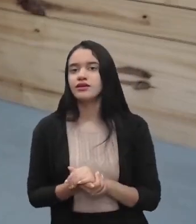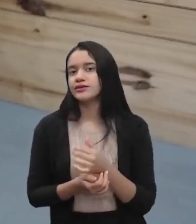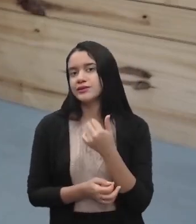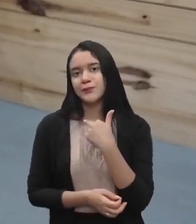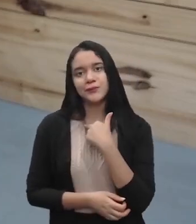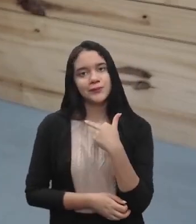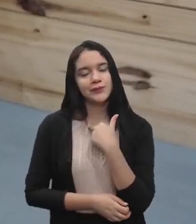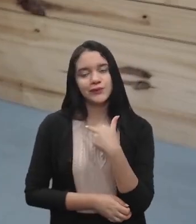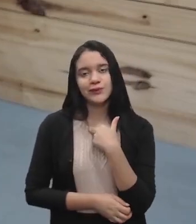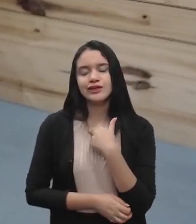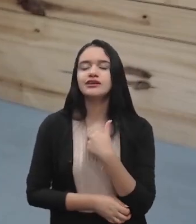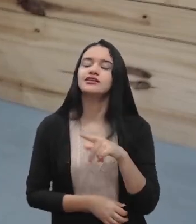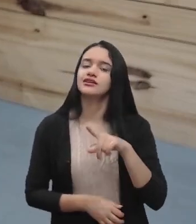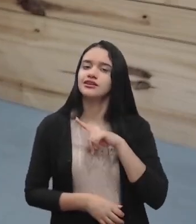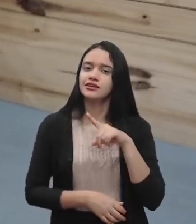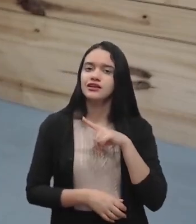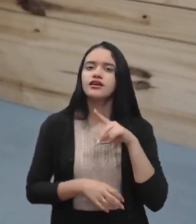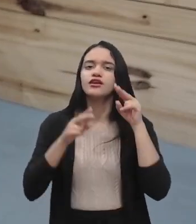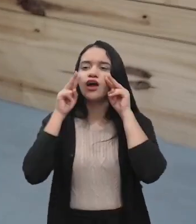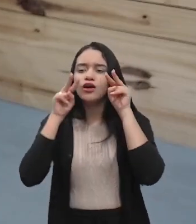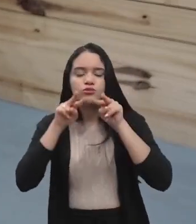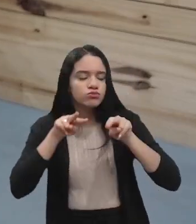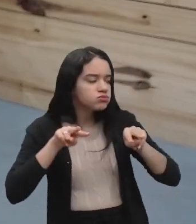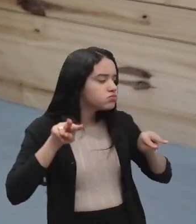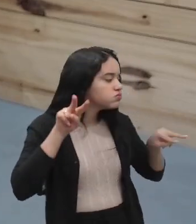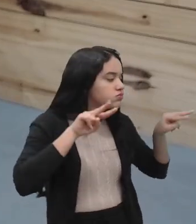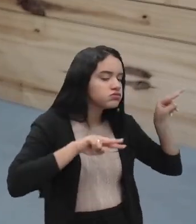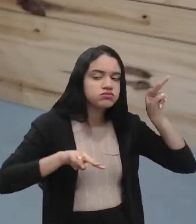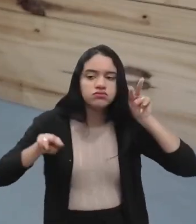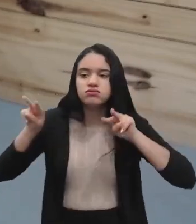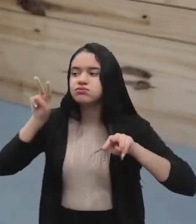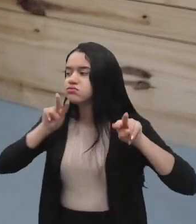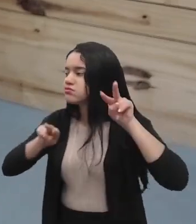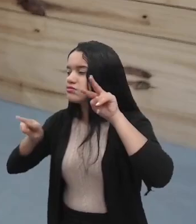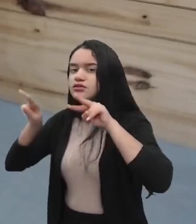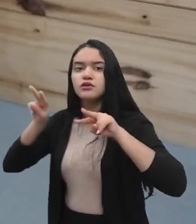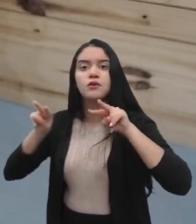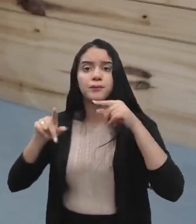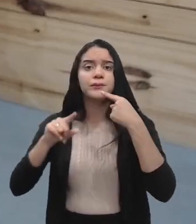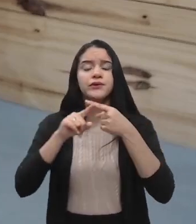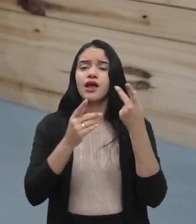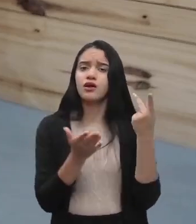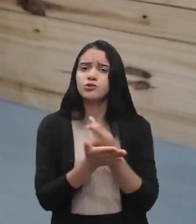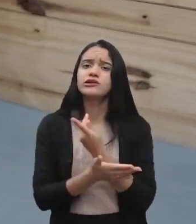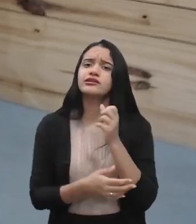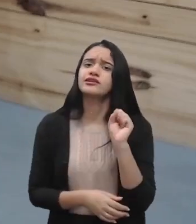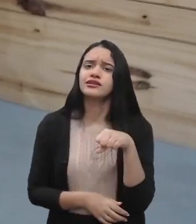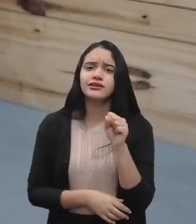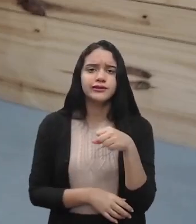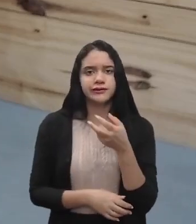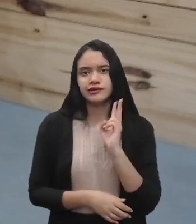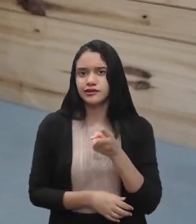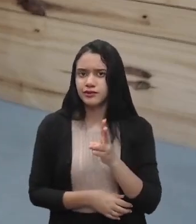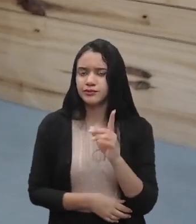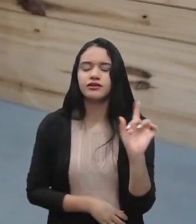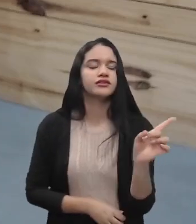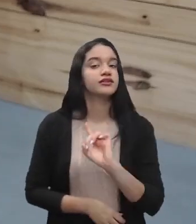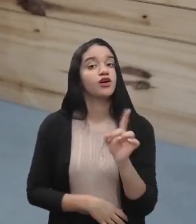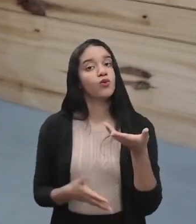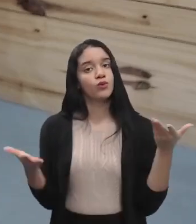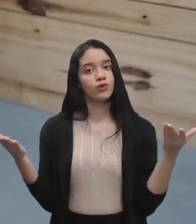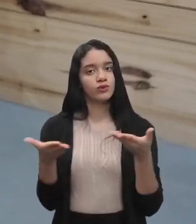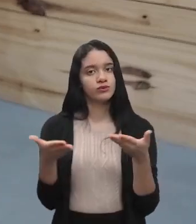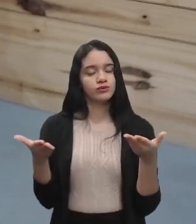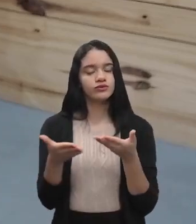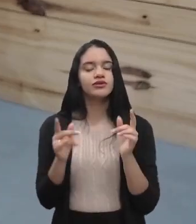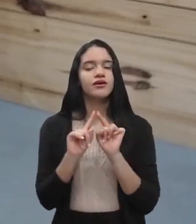frente. A gente tem que olhar o que está ao redor, o que está em cima. Porque acontece sim, não é com muita frequência, né, hoje em dia,